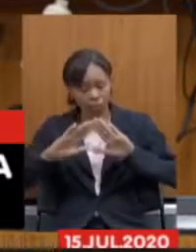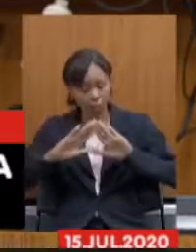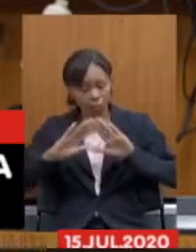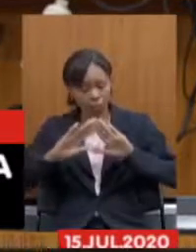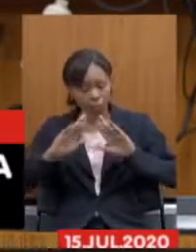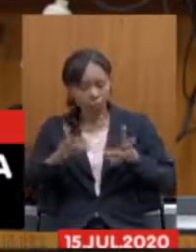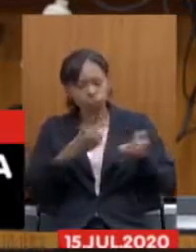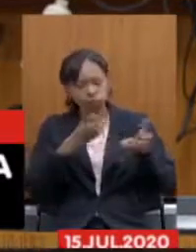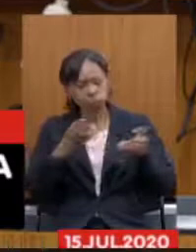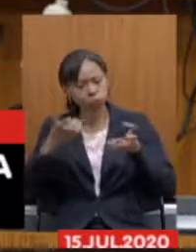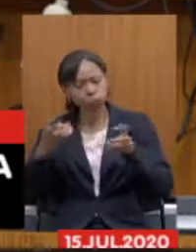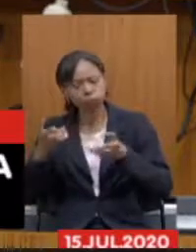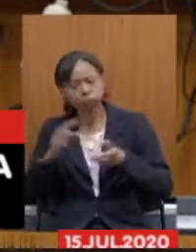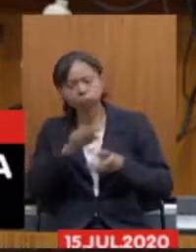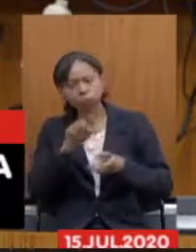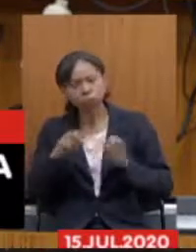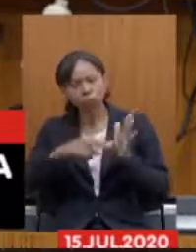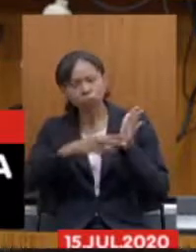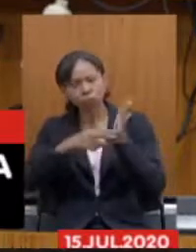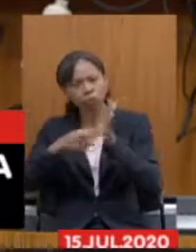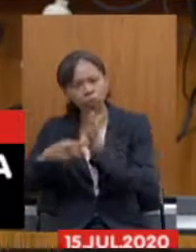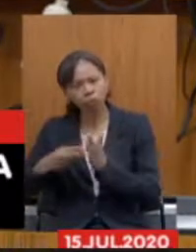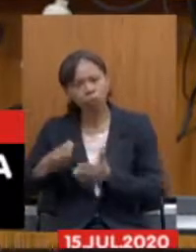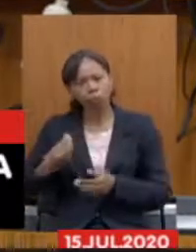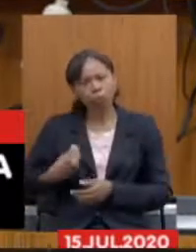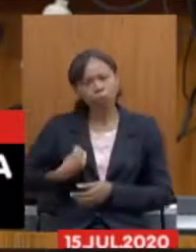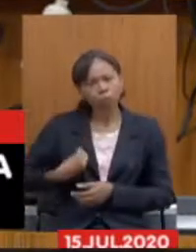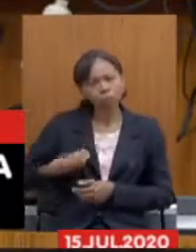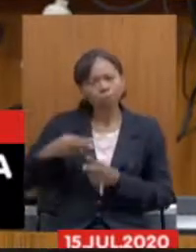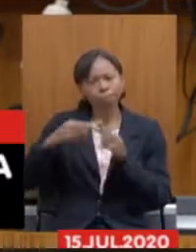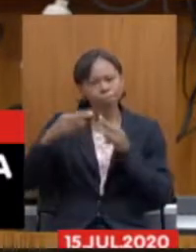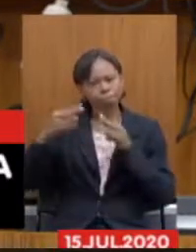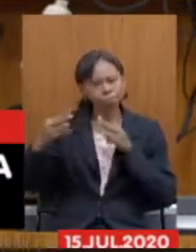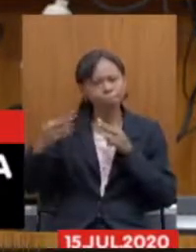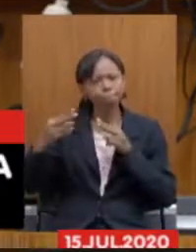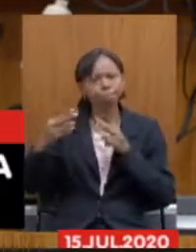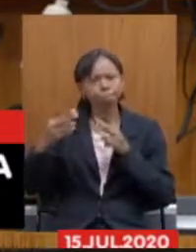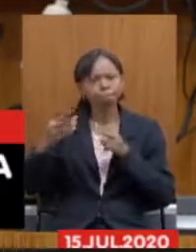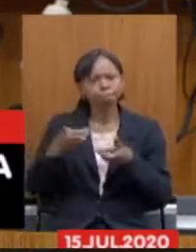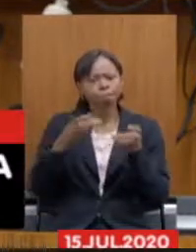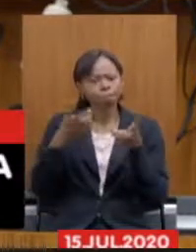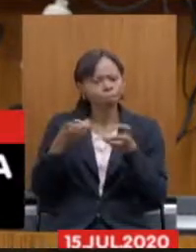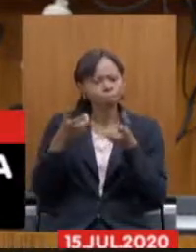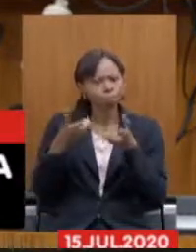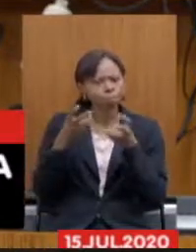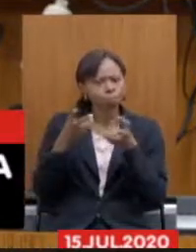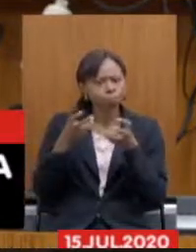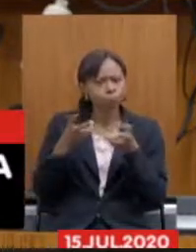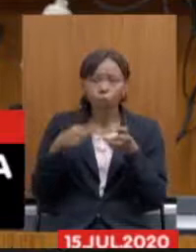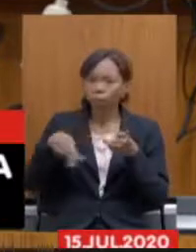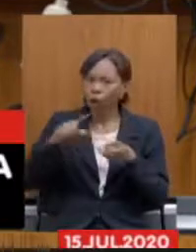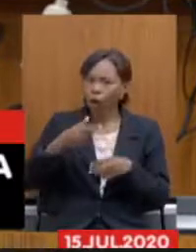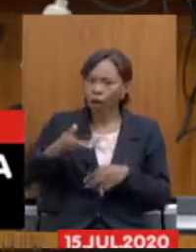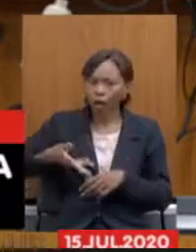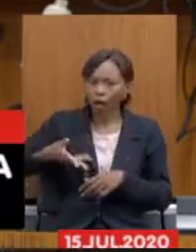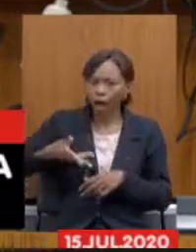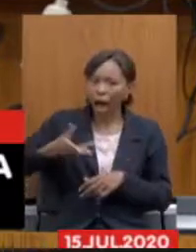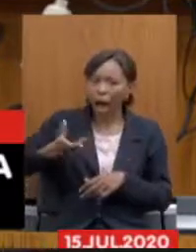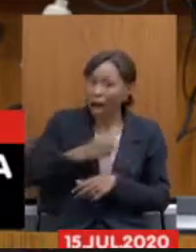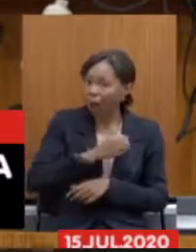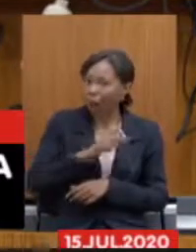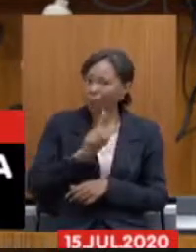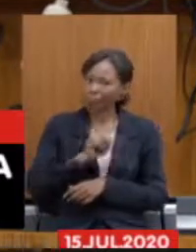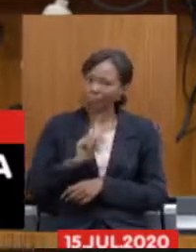as entidades sindicais ouvindo a participação virtual ela vai nós não vamos acelerar essa tramitação